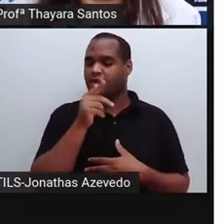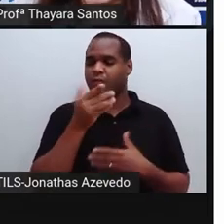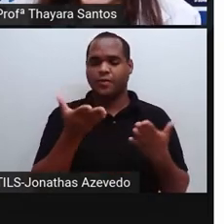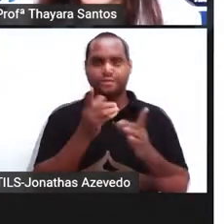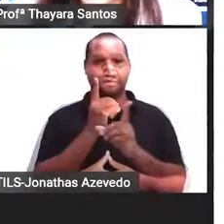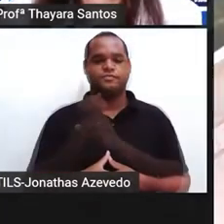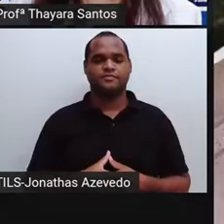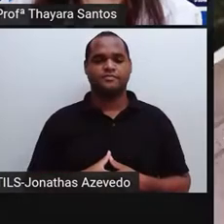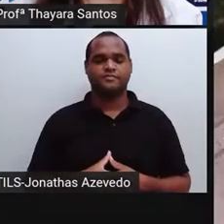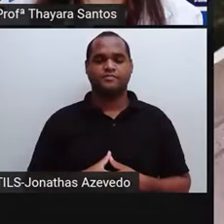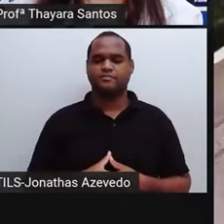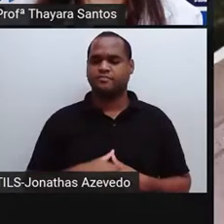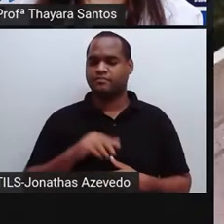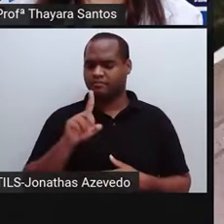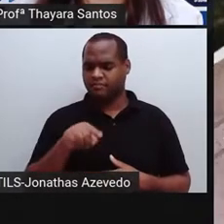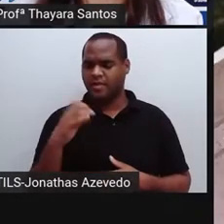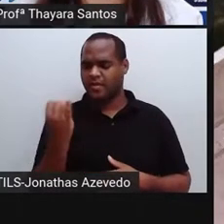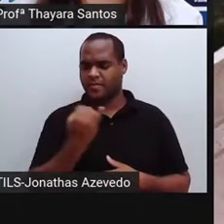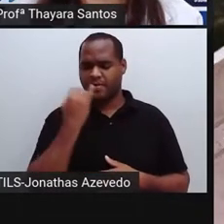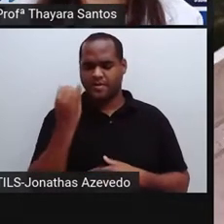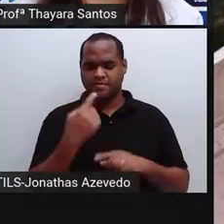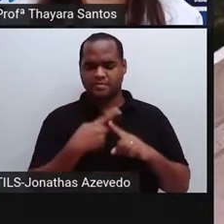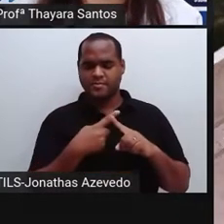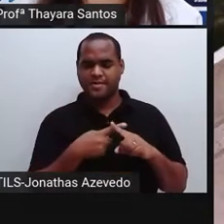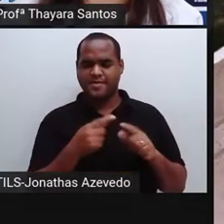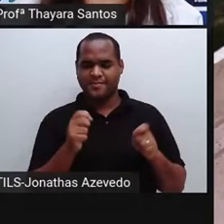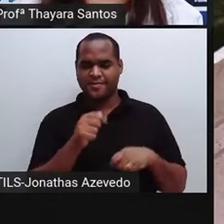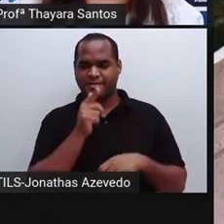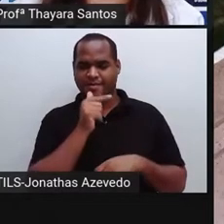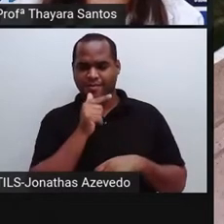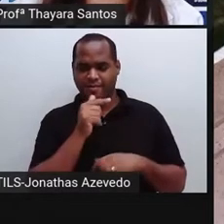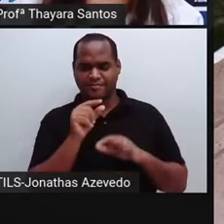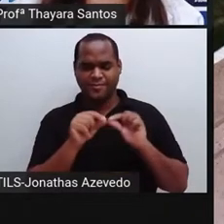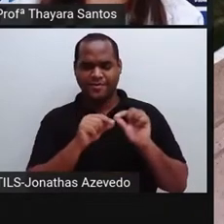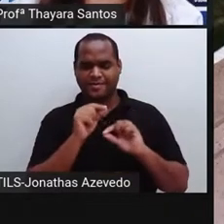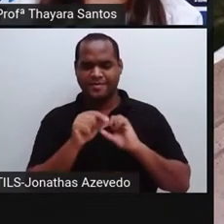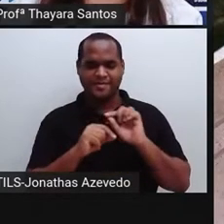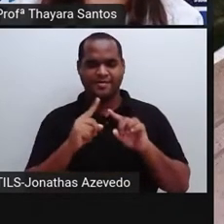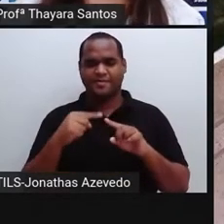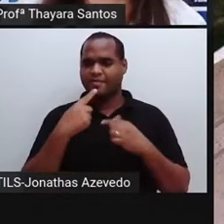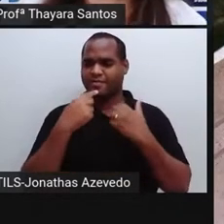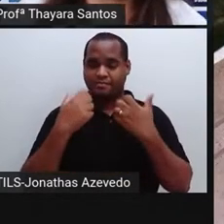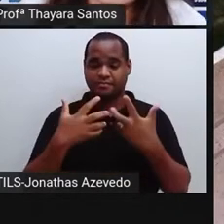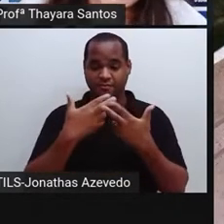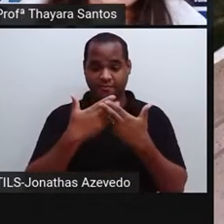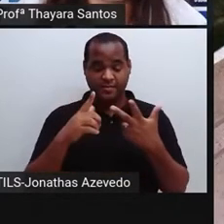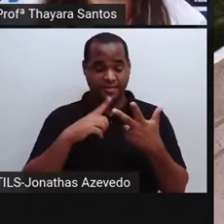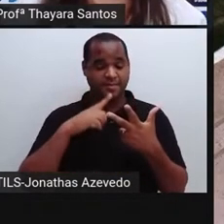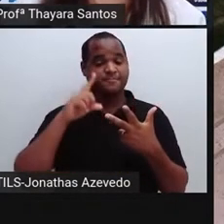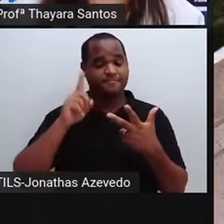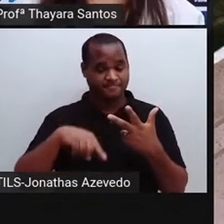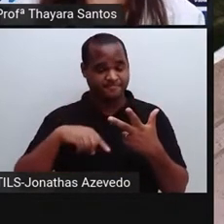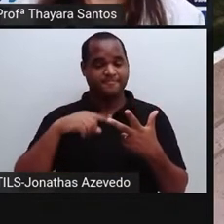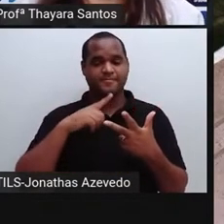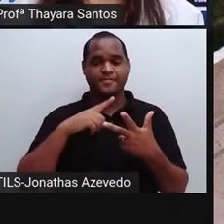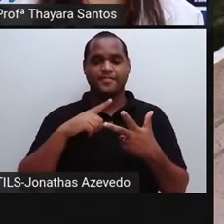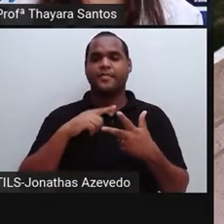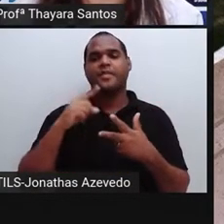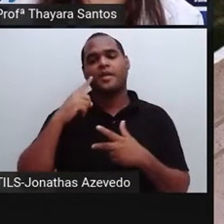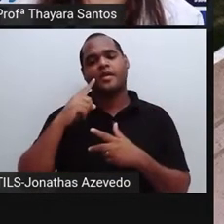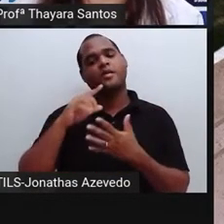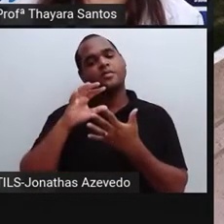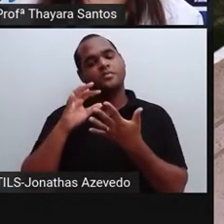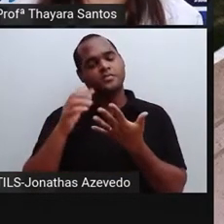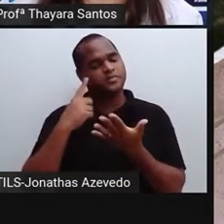encontra neles. E por que essa água é tão importante? A gente já falou, né? Muitas das nossas funções, celulares